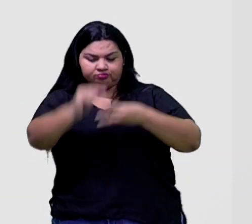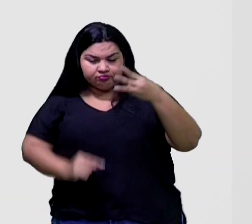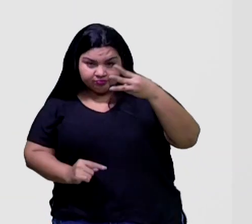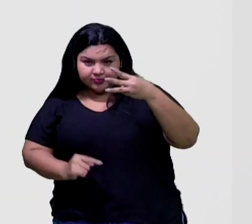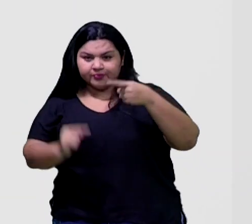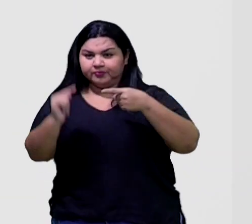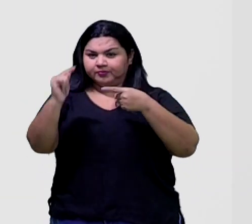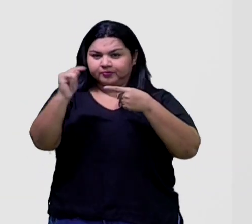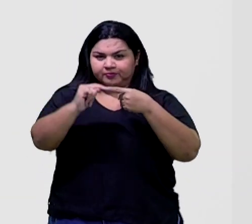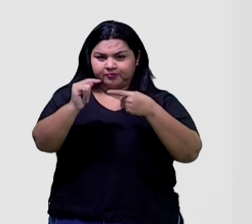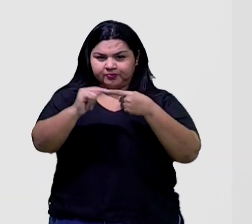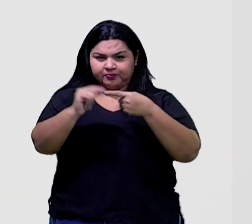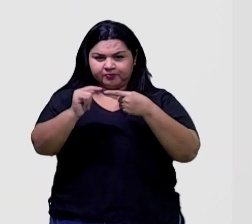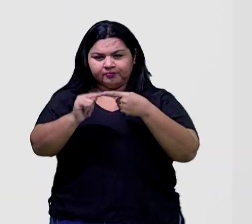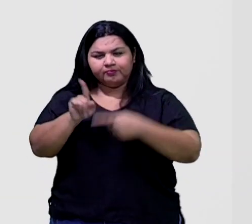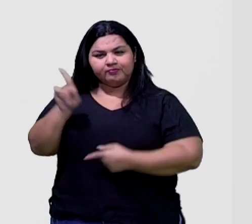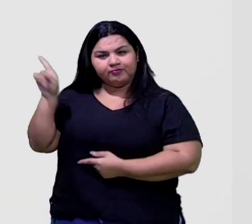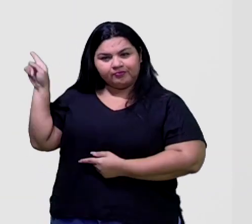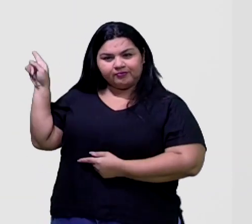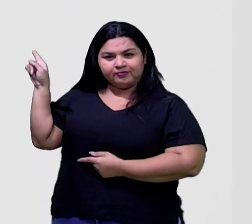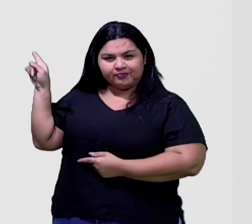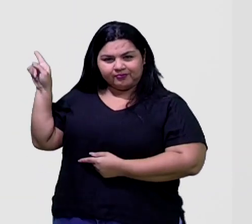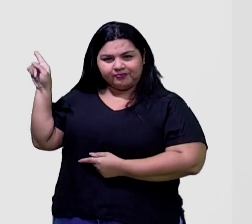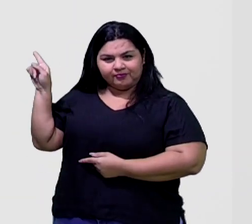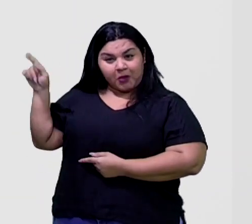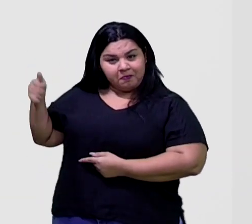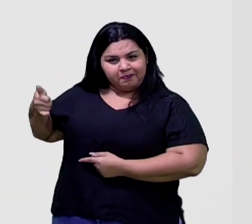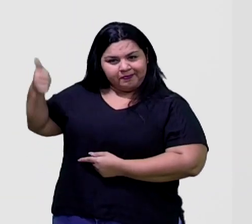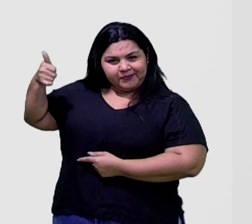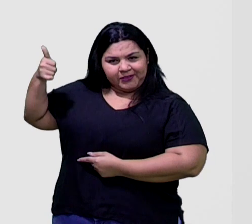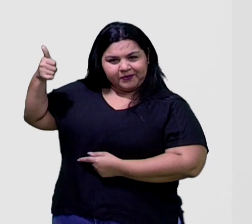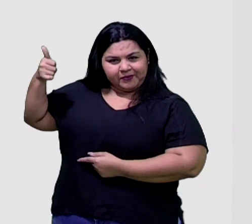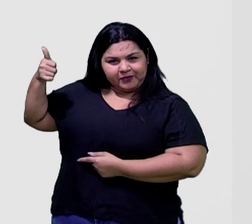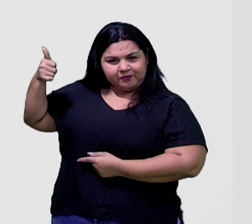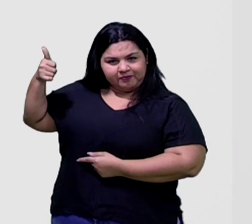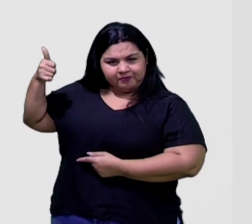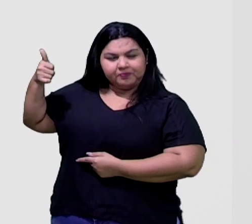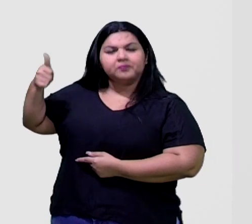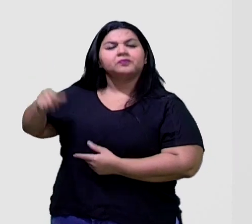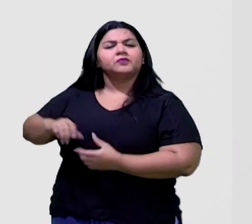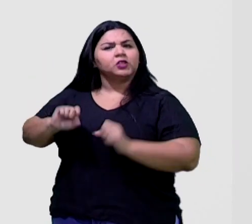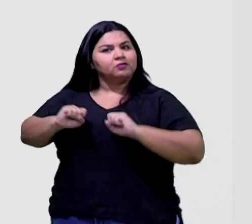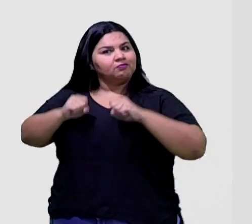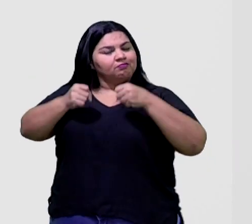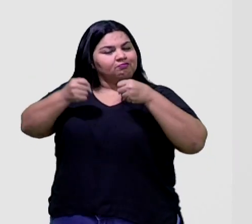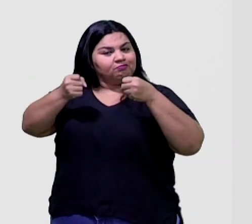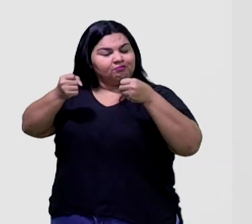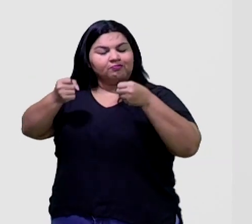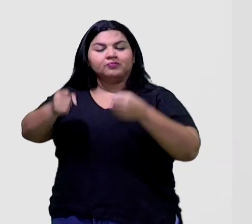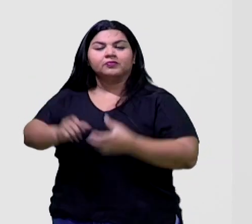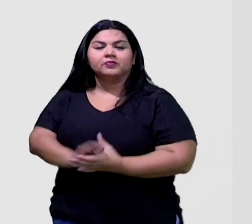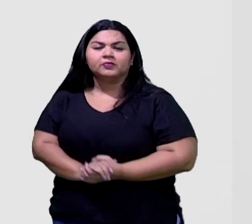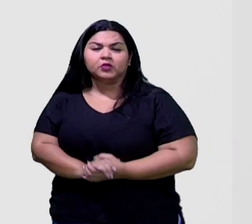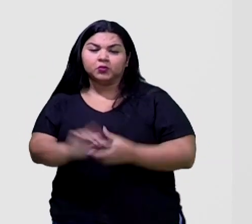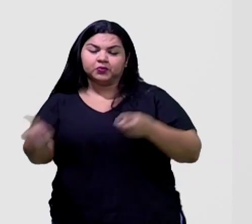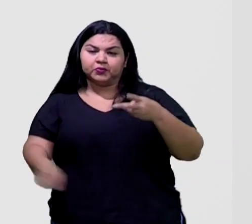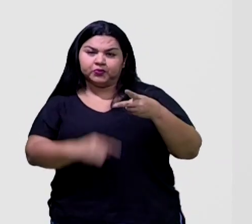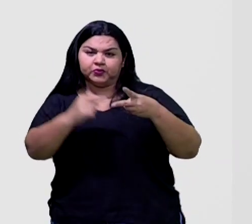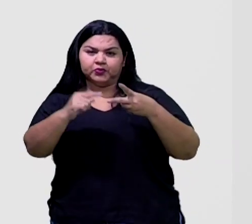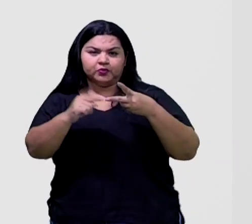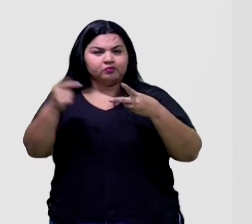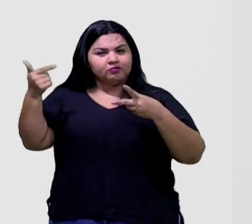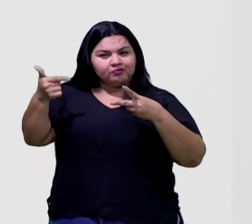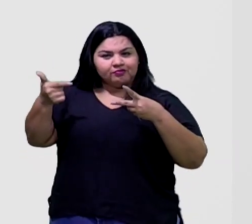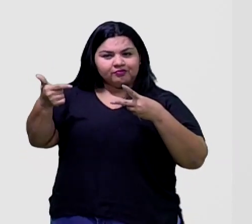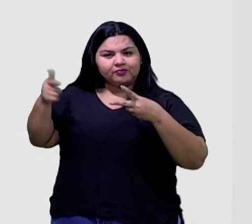A primeira é Star Wars, né? O Despertar da Força, é a primeira opção. O segundo